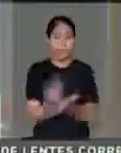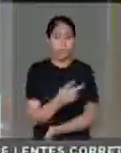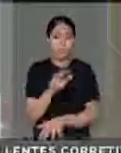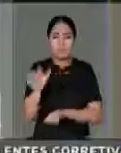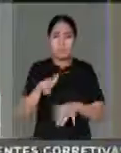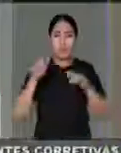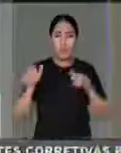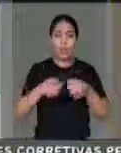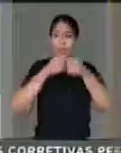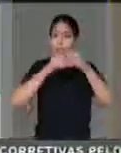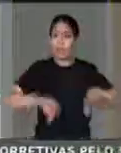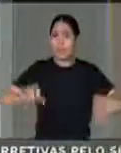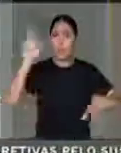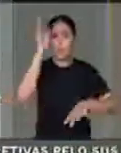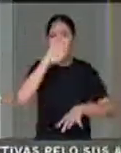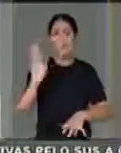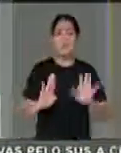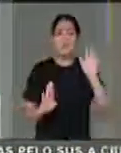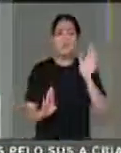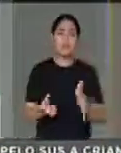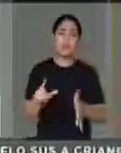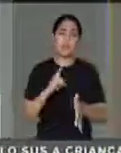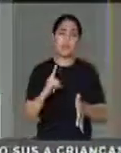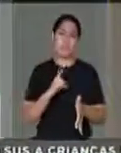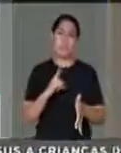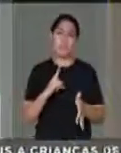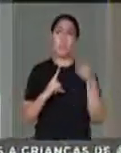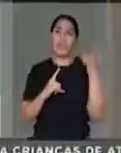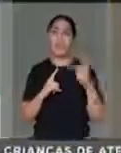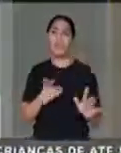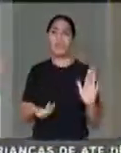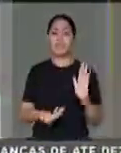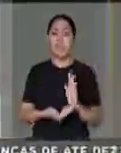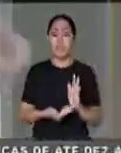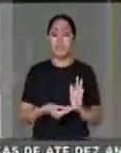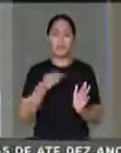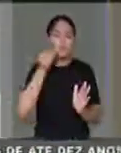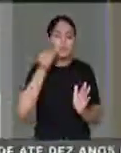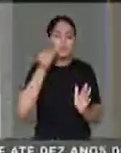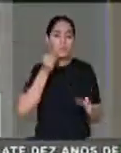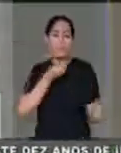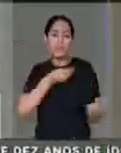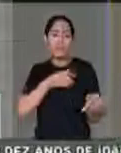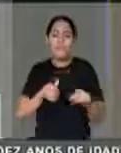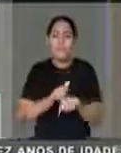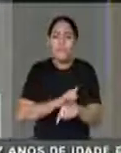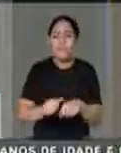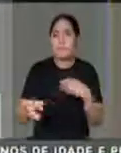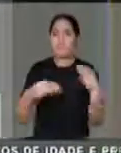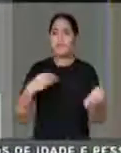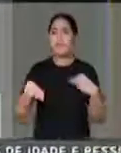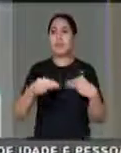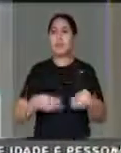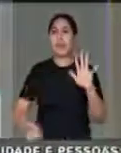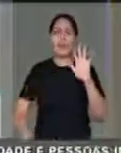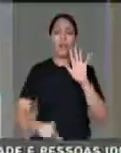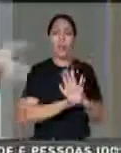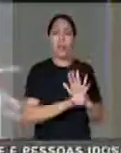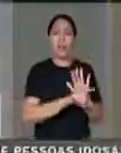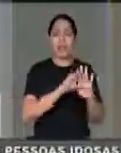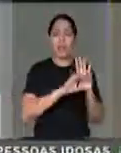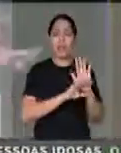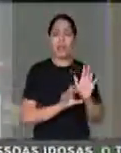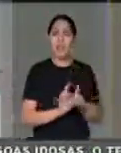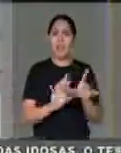essas tragédias no Brasil, a gente tem nessa casa tramitando uma tentativa de flexibilizar ainda mais a legislação de